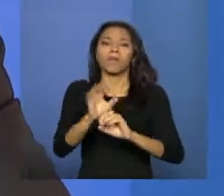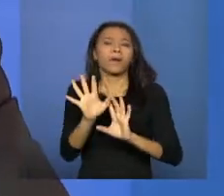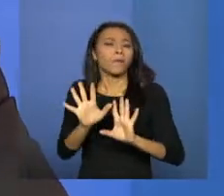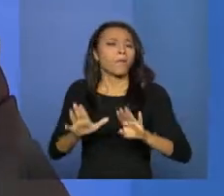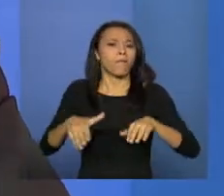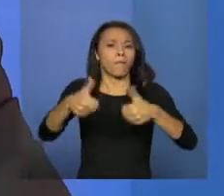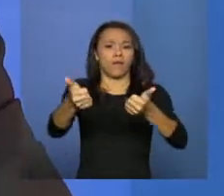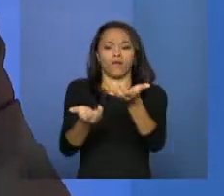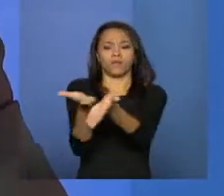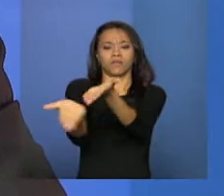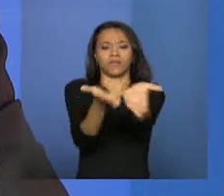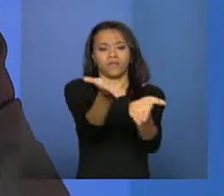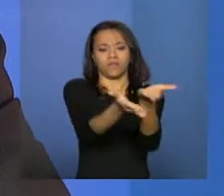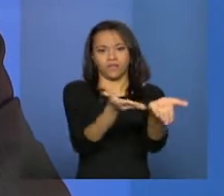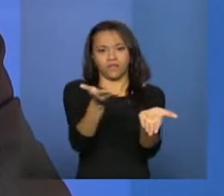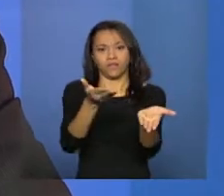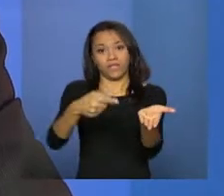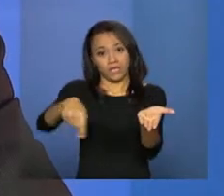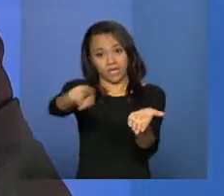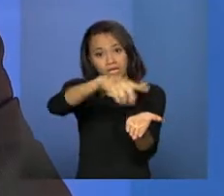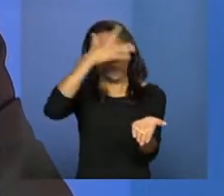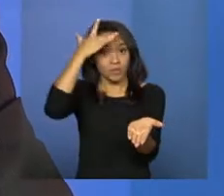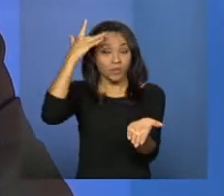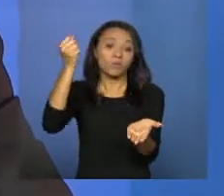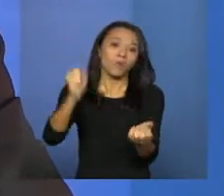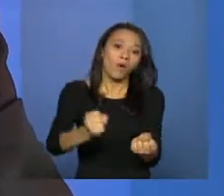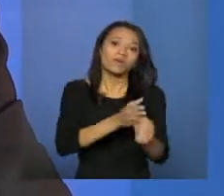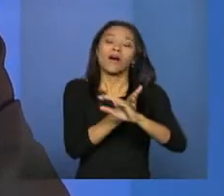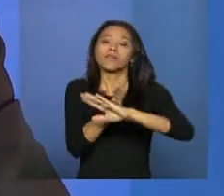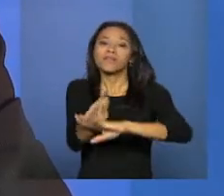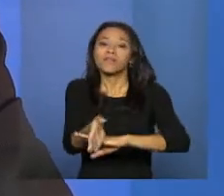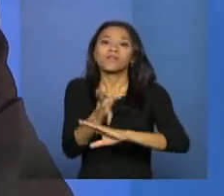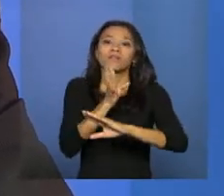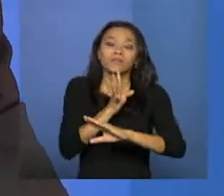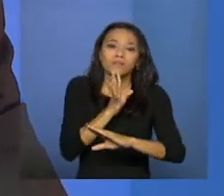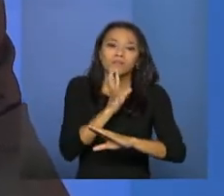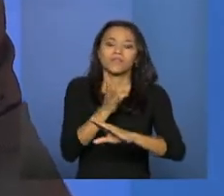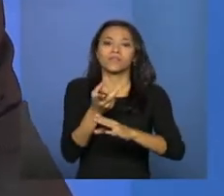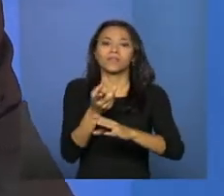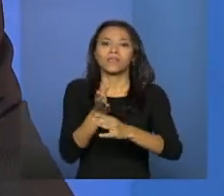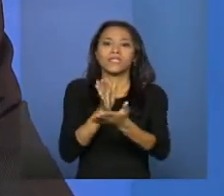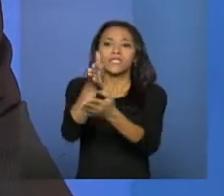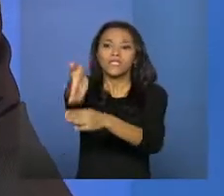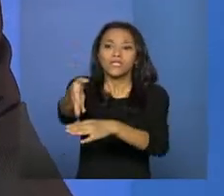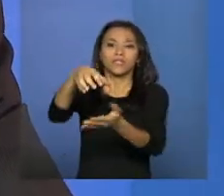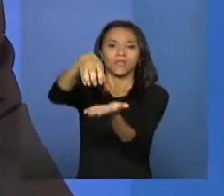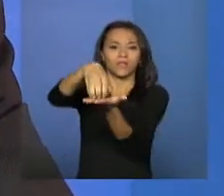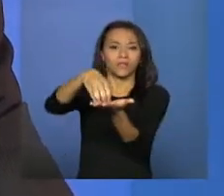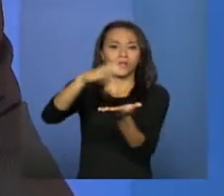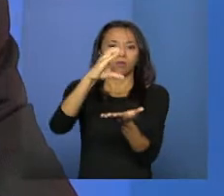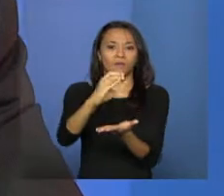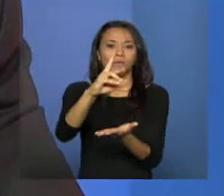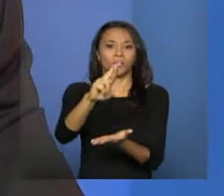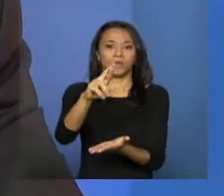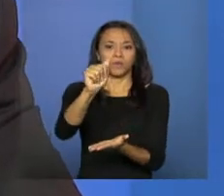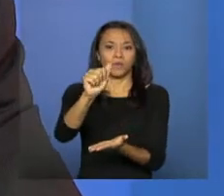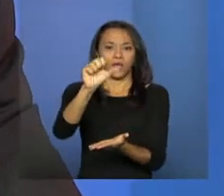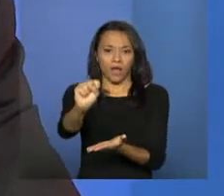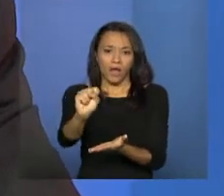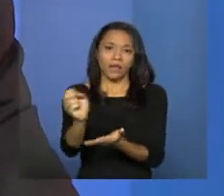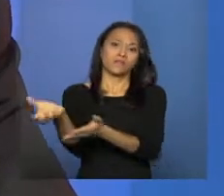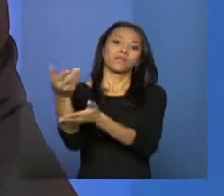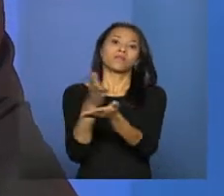população possa acessar os nossos equipamentos, os nossos crás, os nossos creias, e ter um atendimento